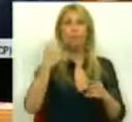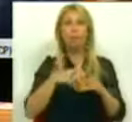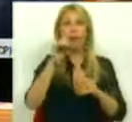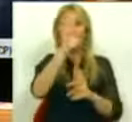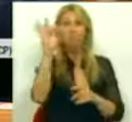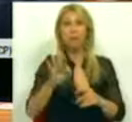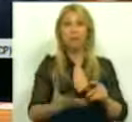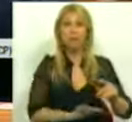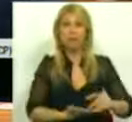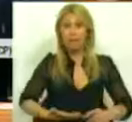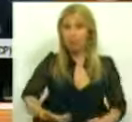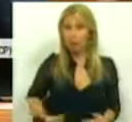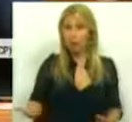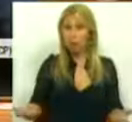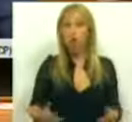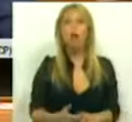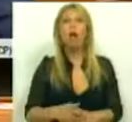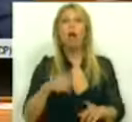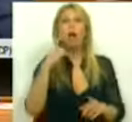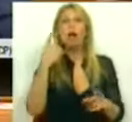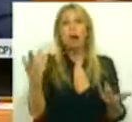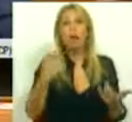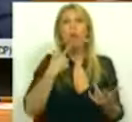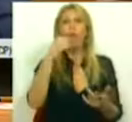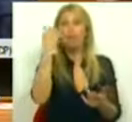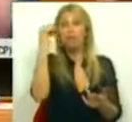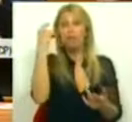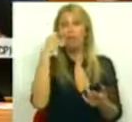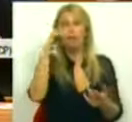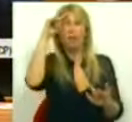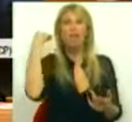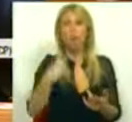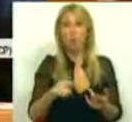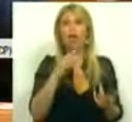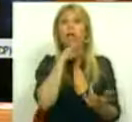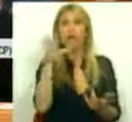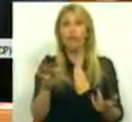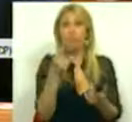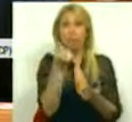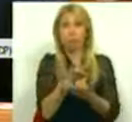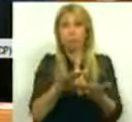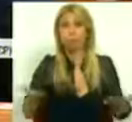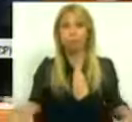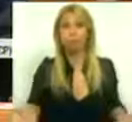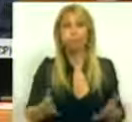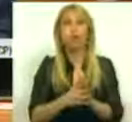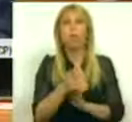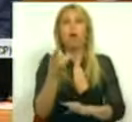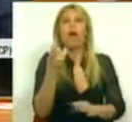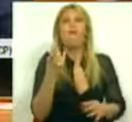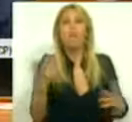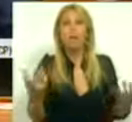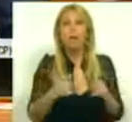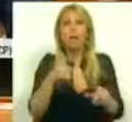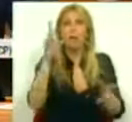desemprego, nas provações económicas das famílias, na falta de perspectiva de vida para novos e menos